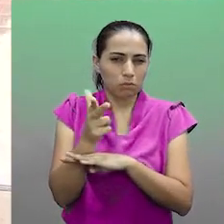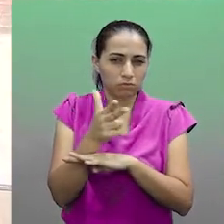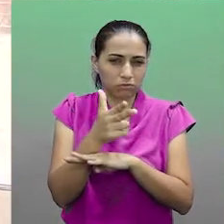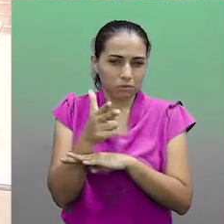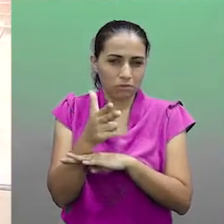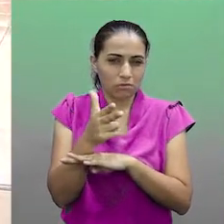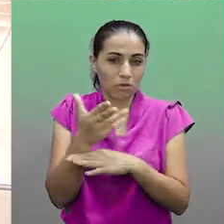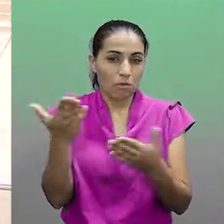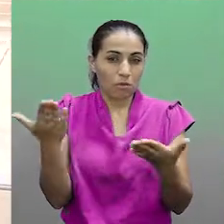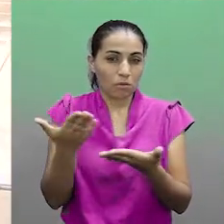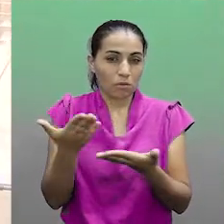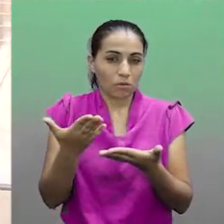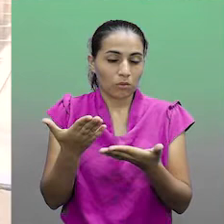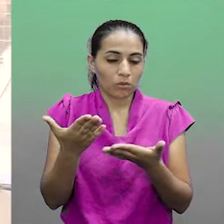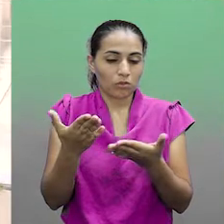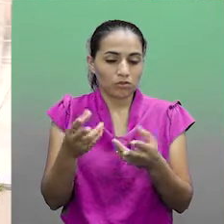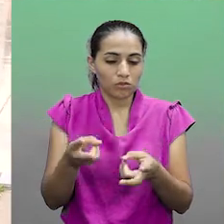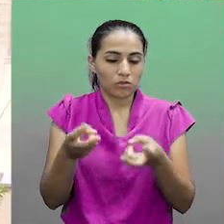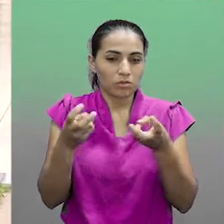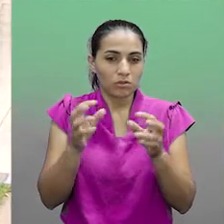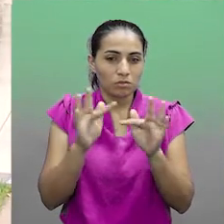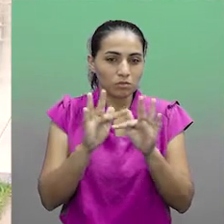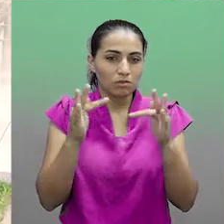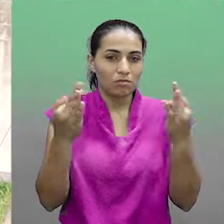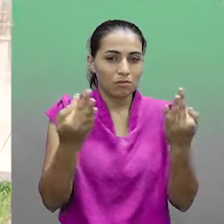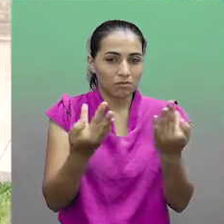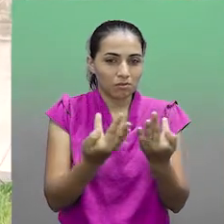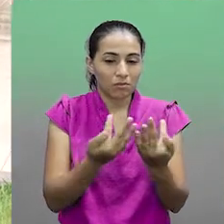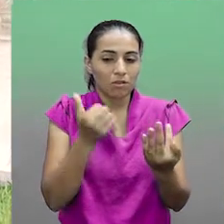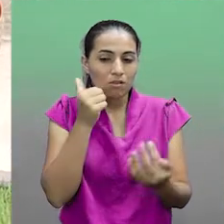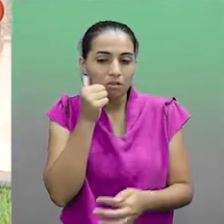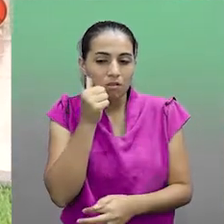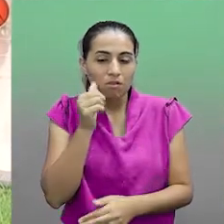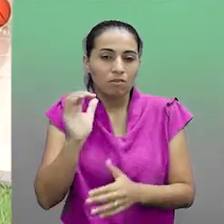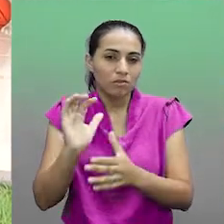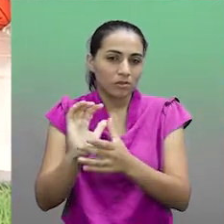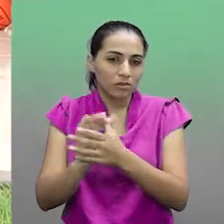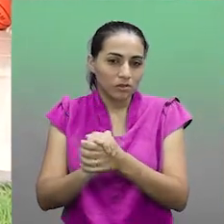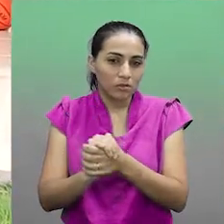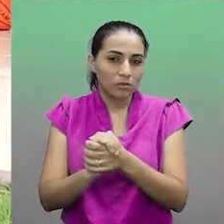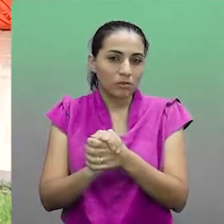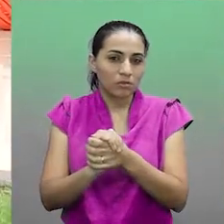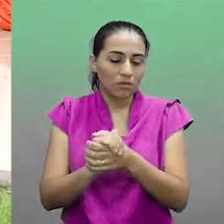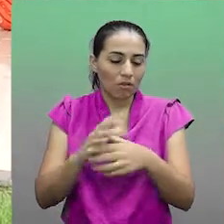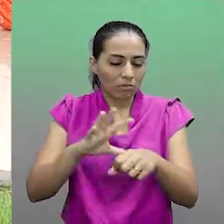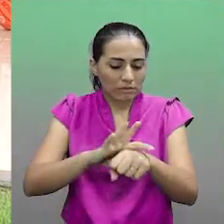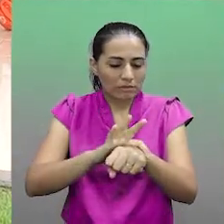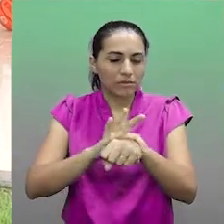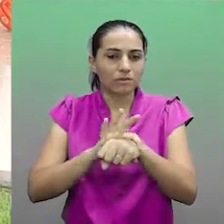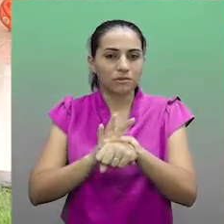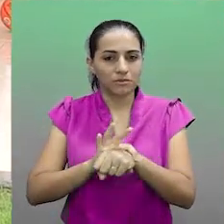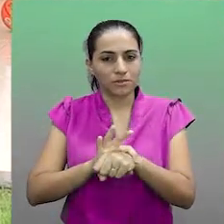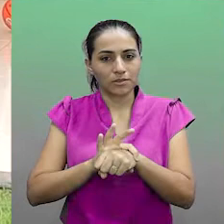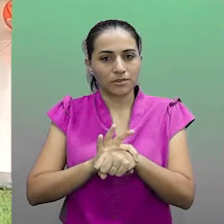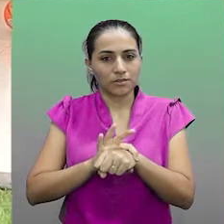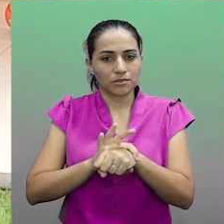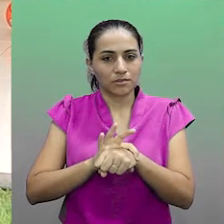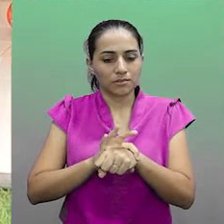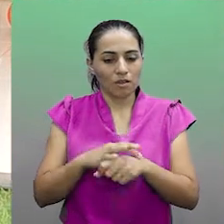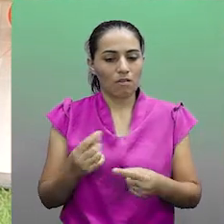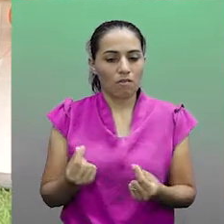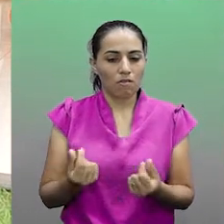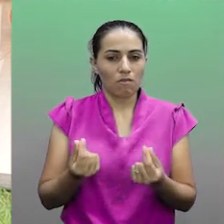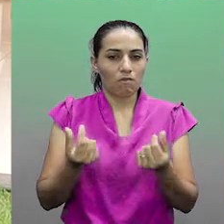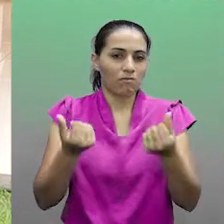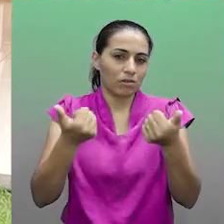Hoje eu estou na minha casa, cuidando da minha esposa, dos meus dois filhos, minha família em segurança, e